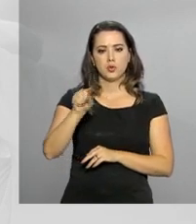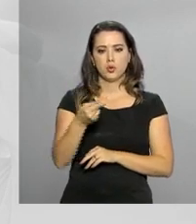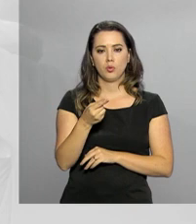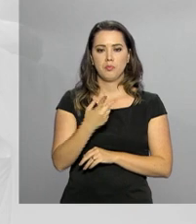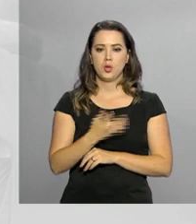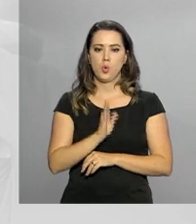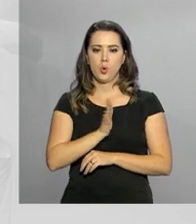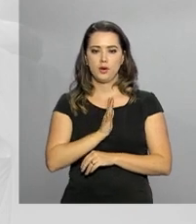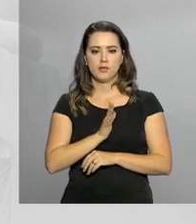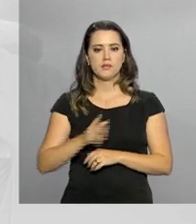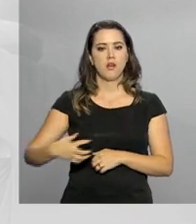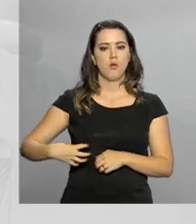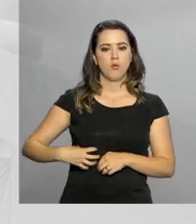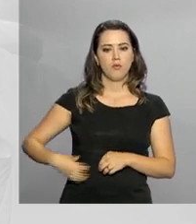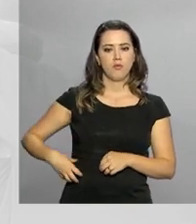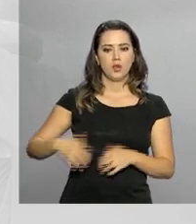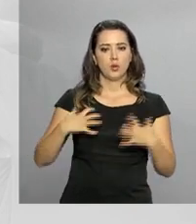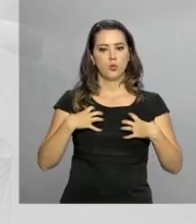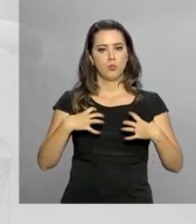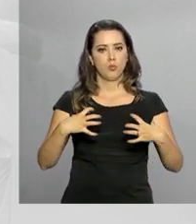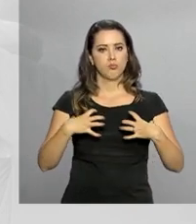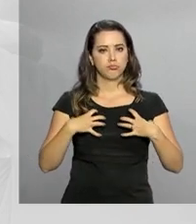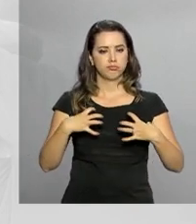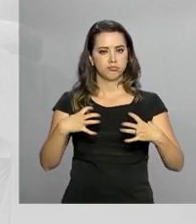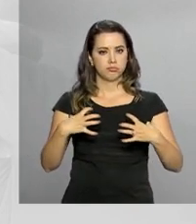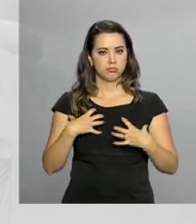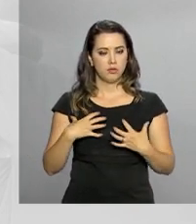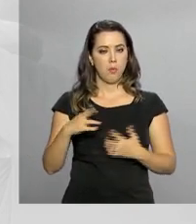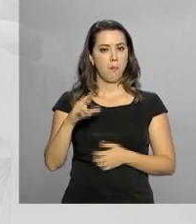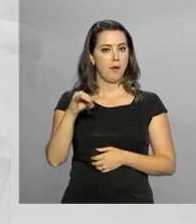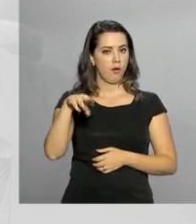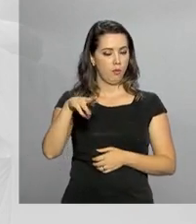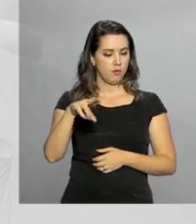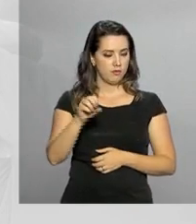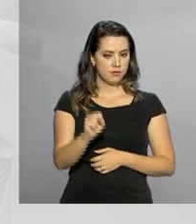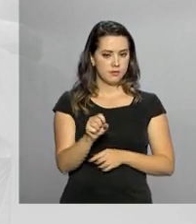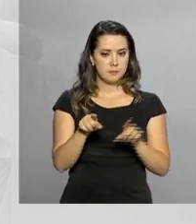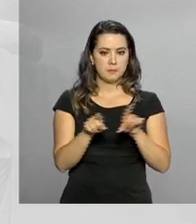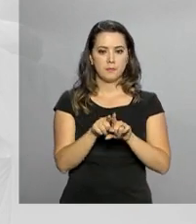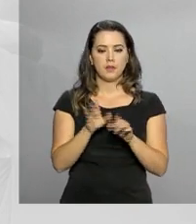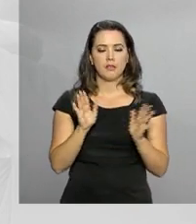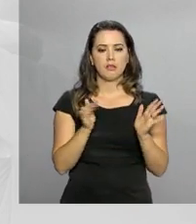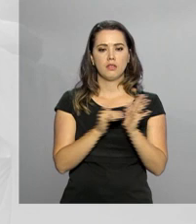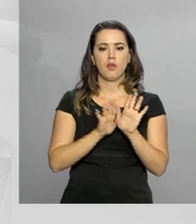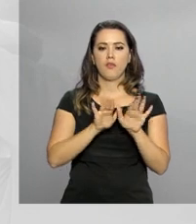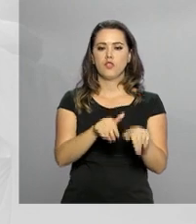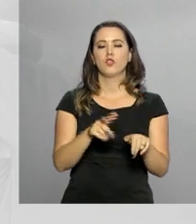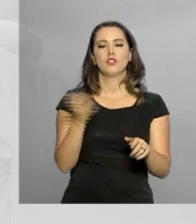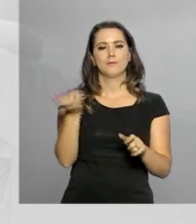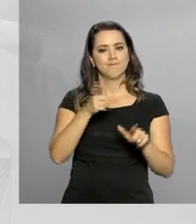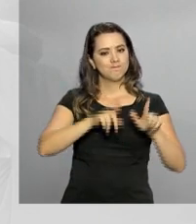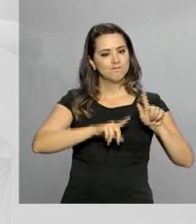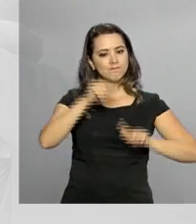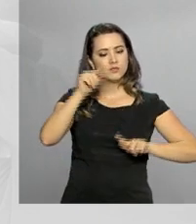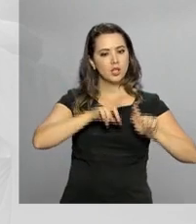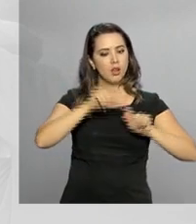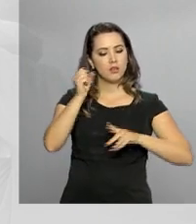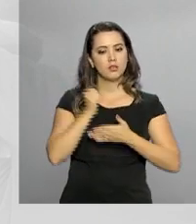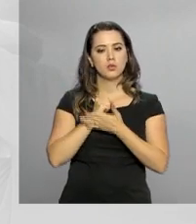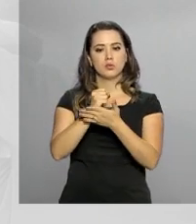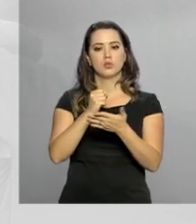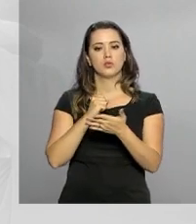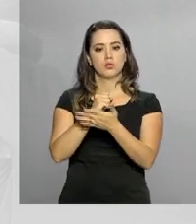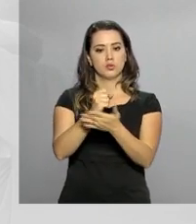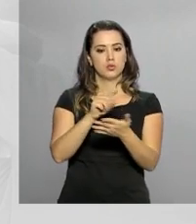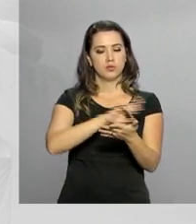coração, fígado, pulmão e rins. A expectativa é que até o fim do ano sejam registrados recordes de doação de